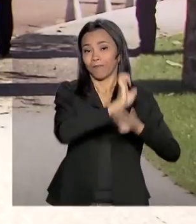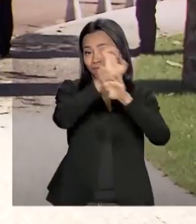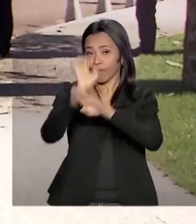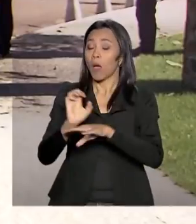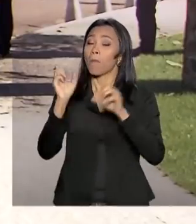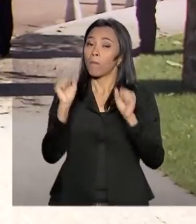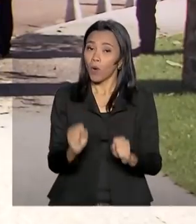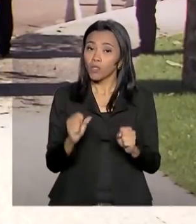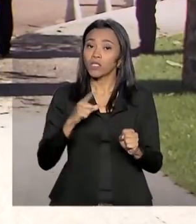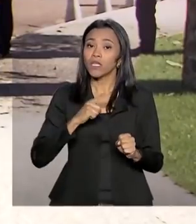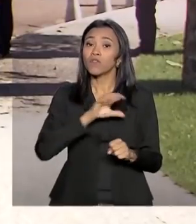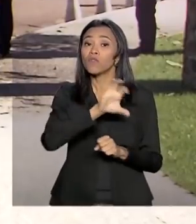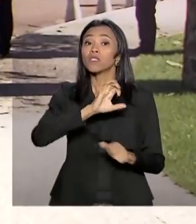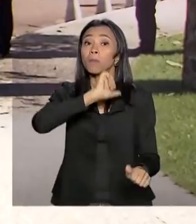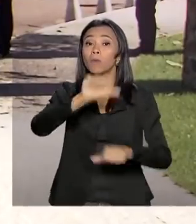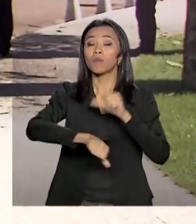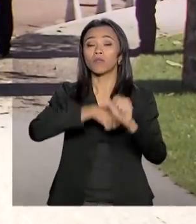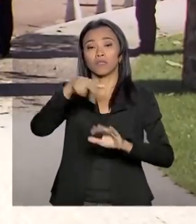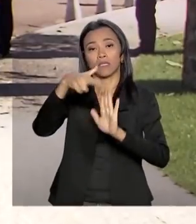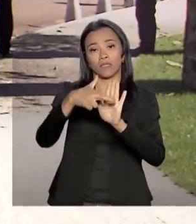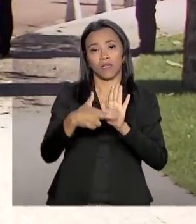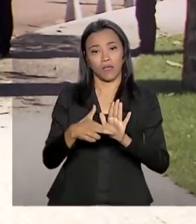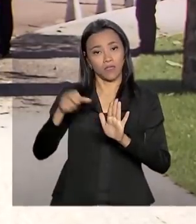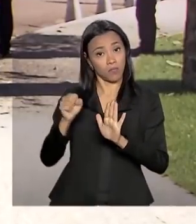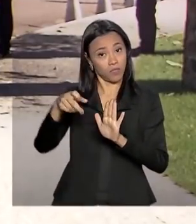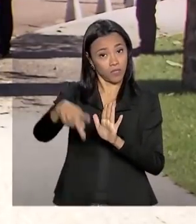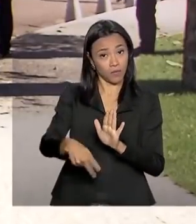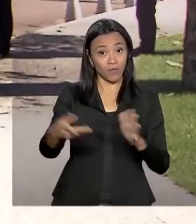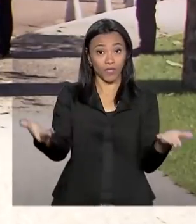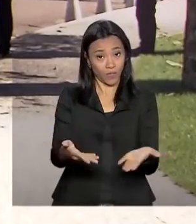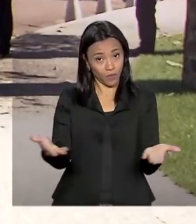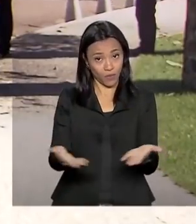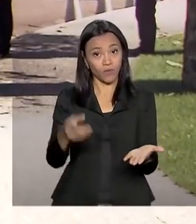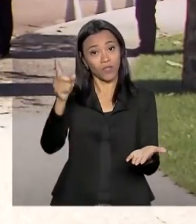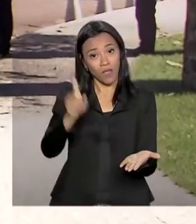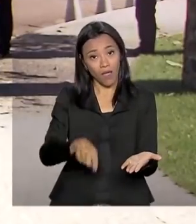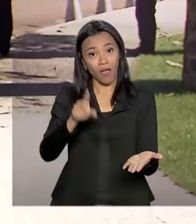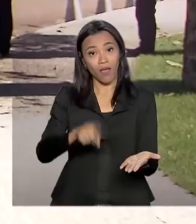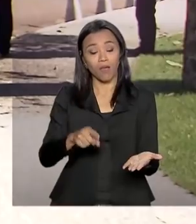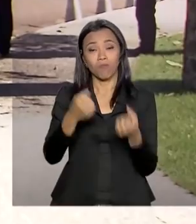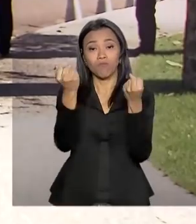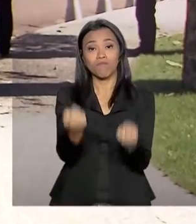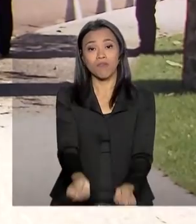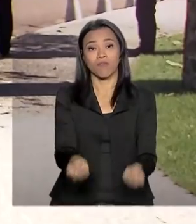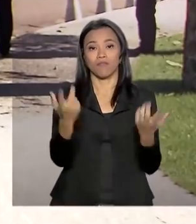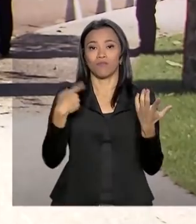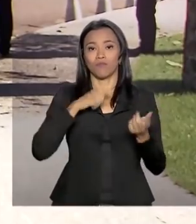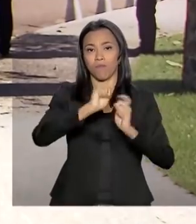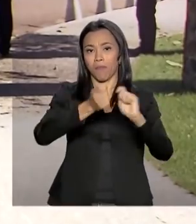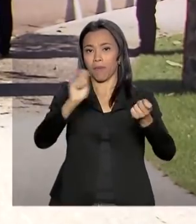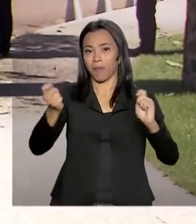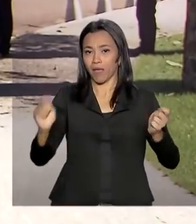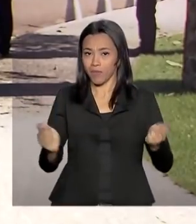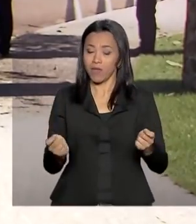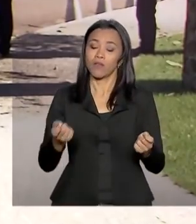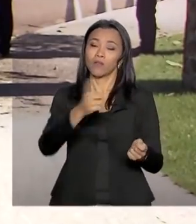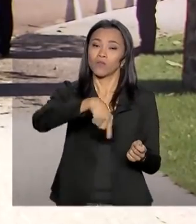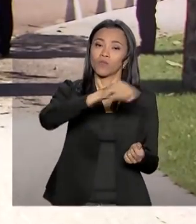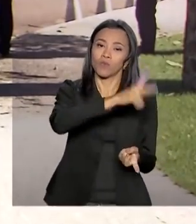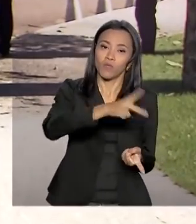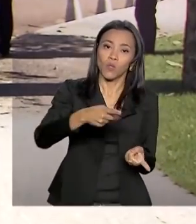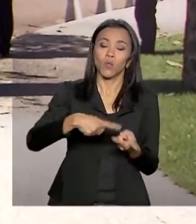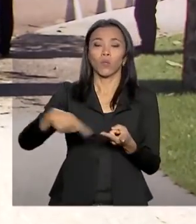mudanças nas regras da Previdência que atualmente atingem a Folha dos Estados com professores, policiais e outros